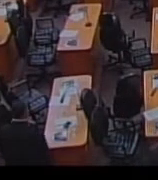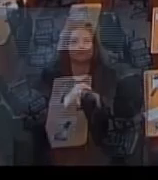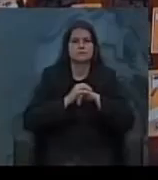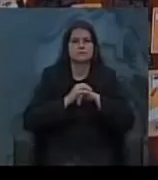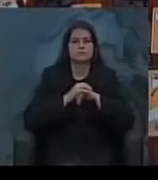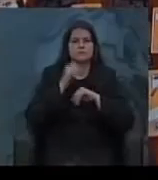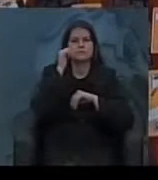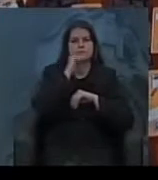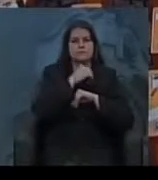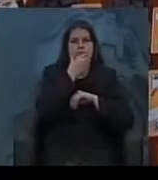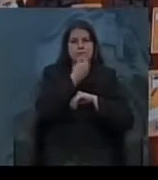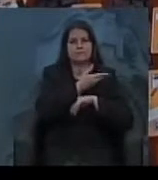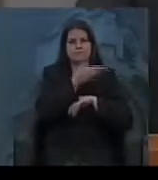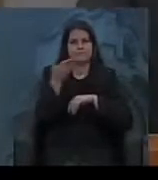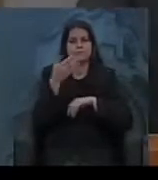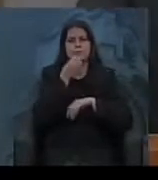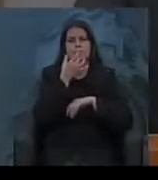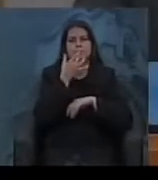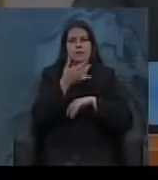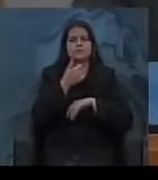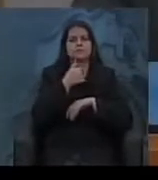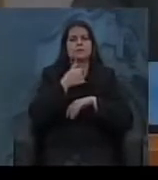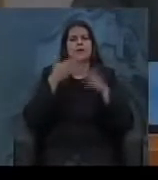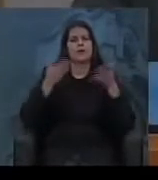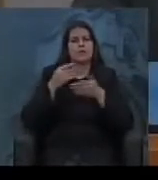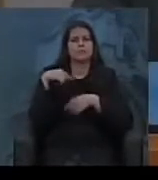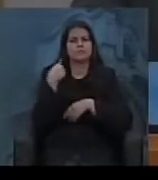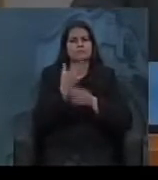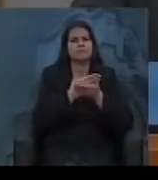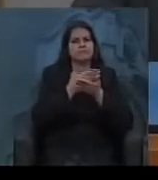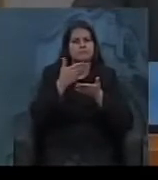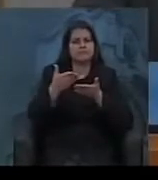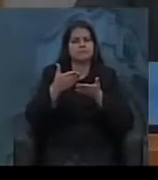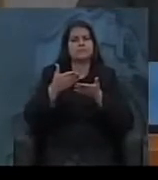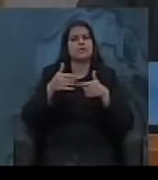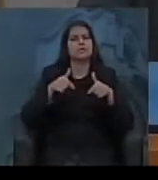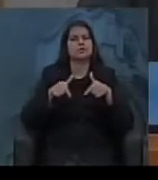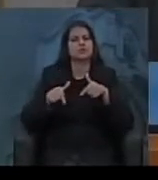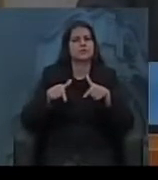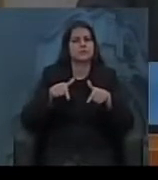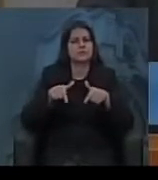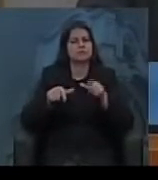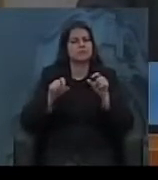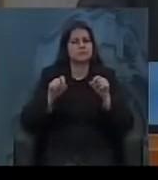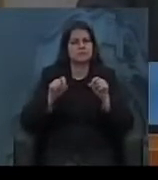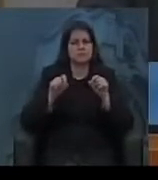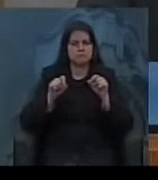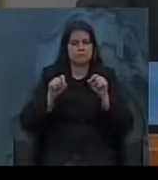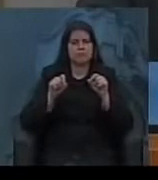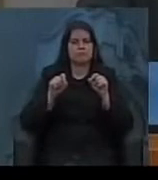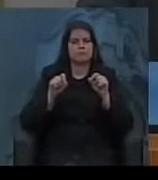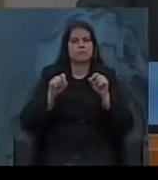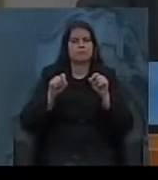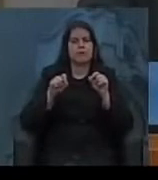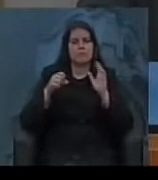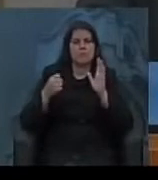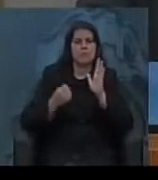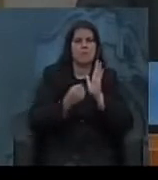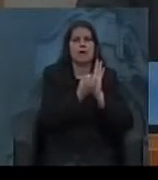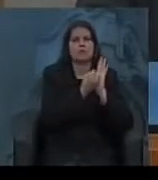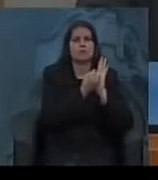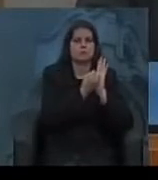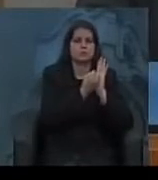Senhoras e senhores, boa tarde. Neste momento, damos início à atividade que marca